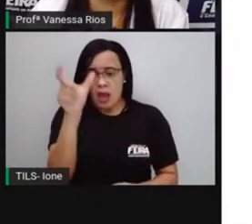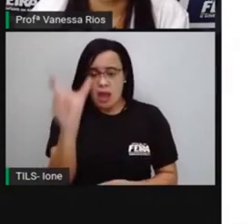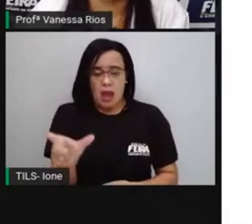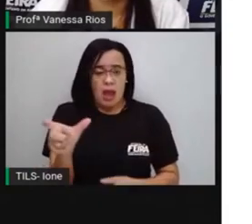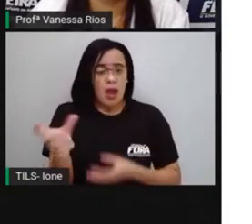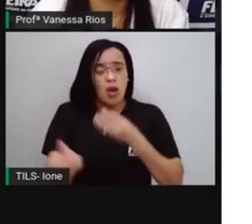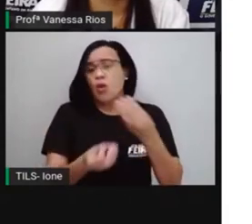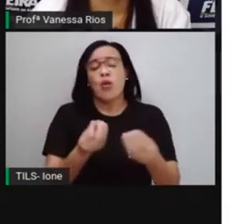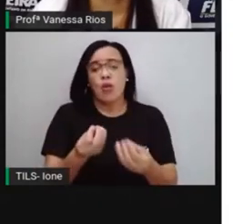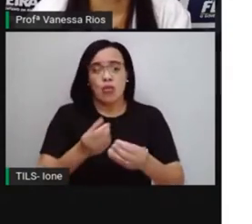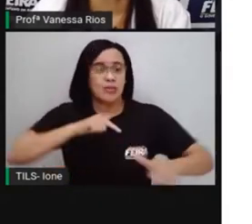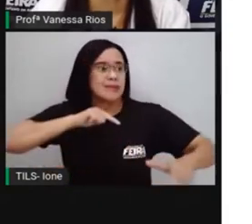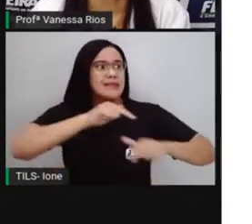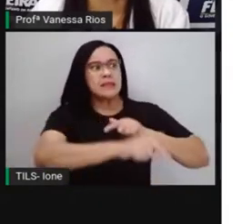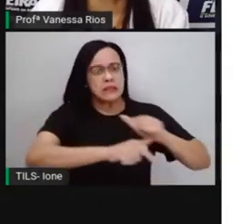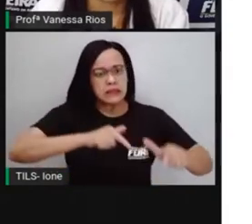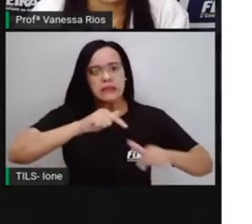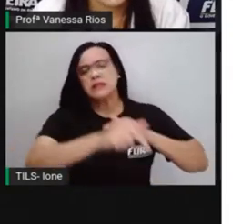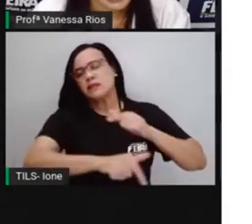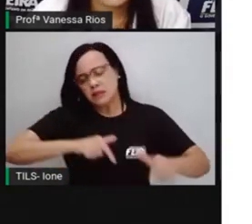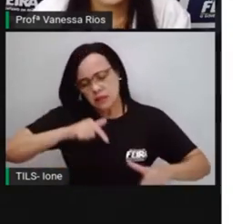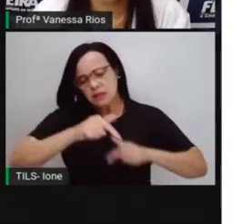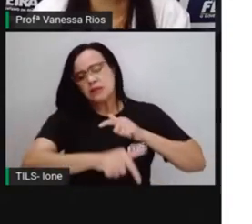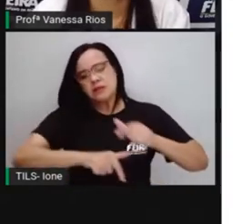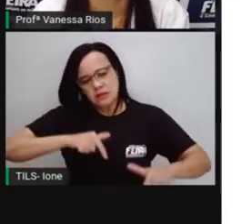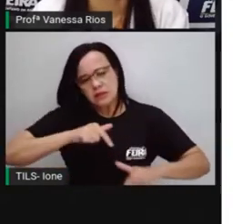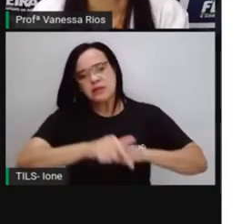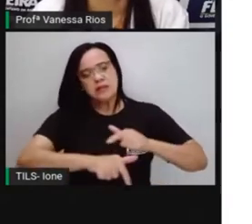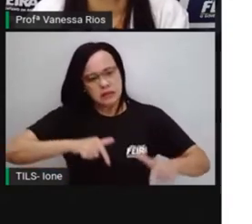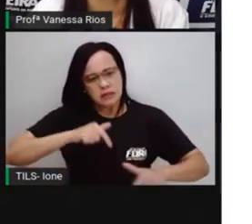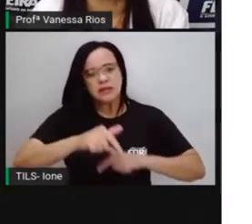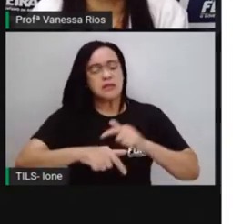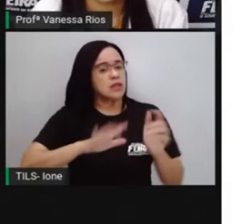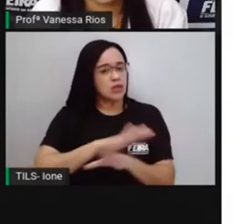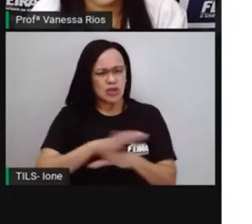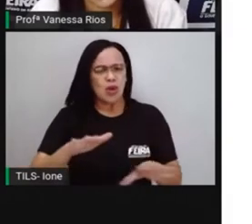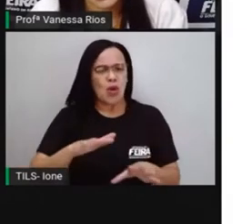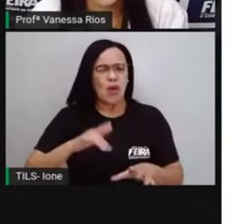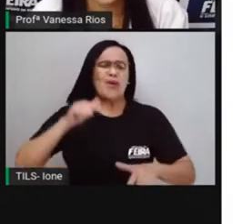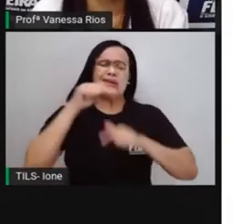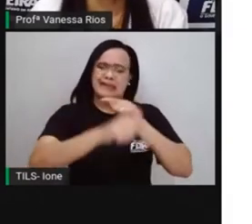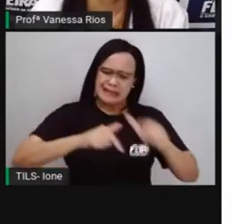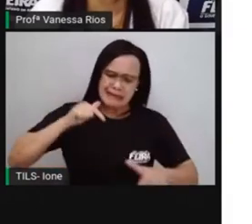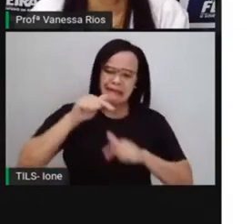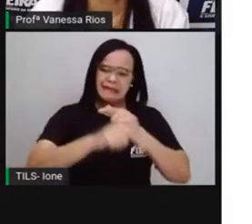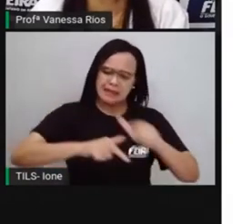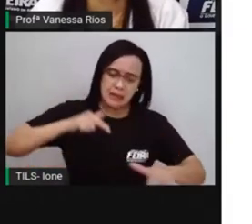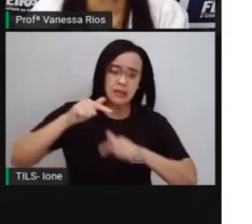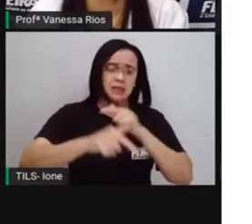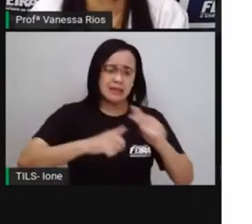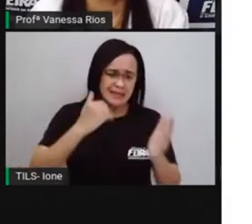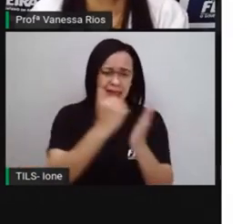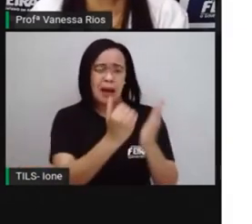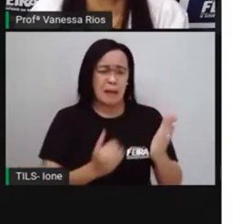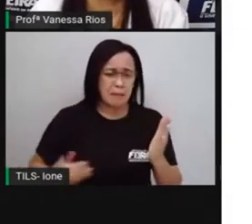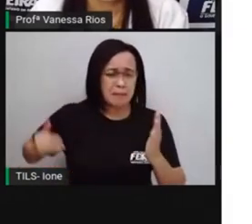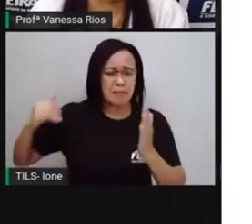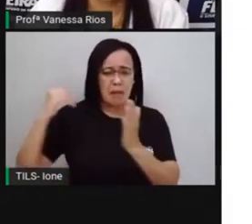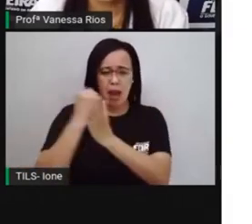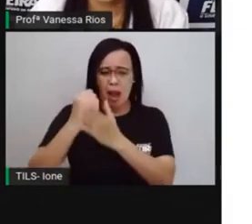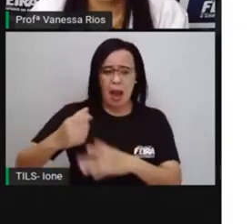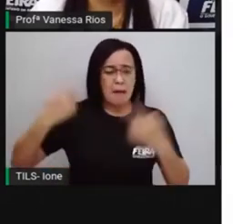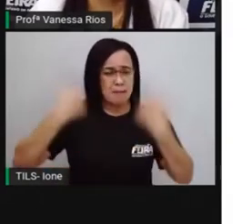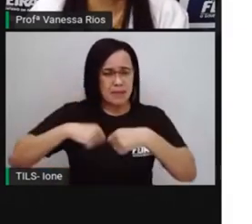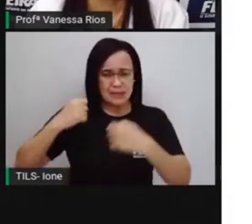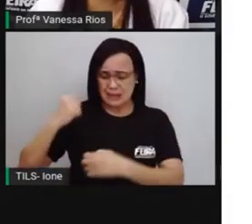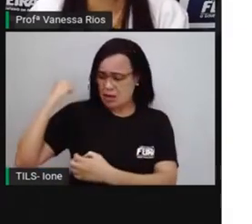aí expostos a trabalhos pesados que exigiam aí da força física. Então, eles precisavam aí trabalhar